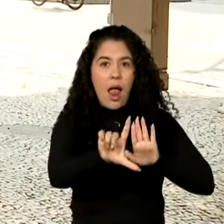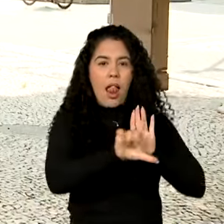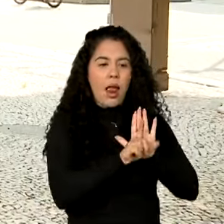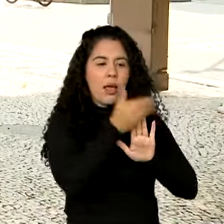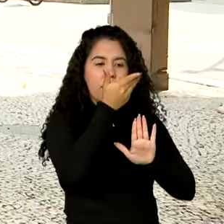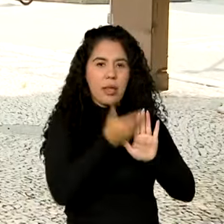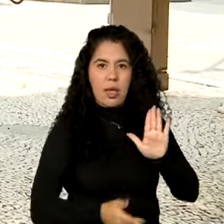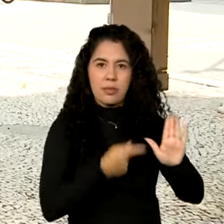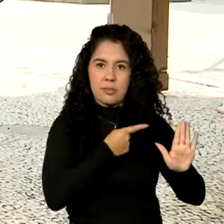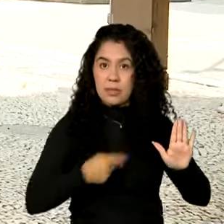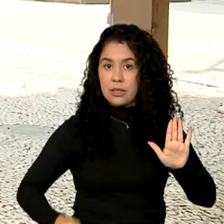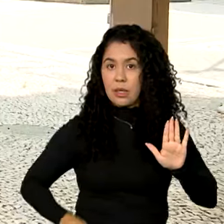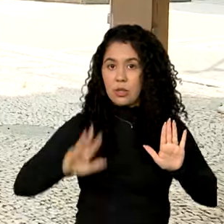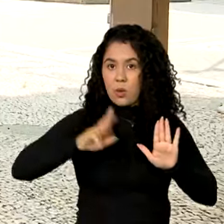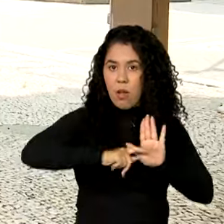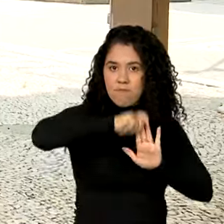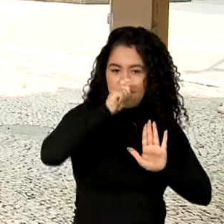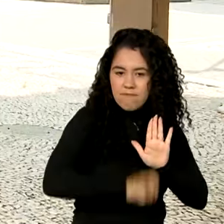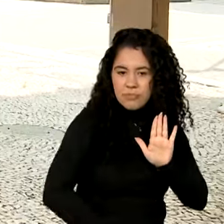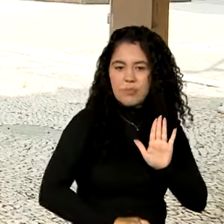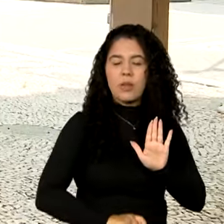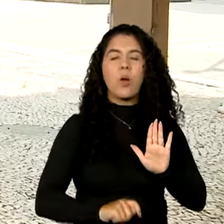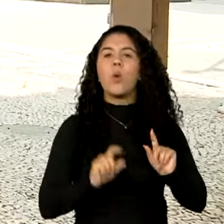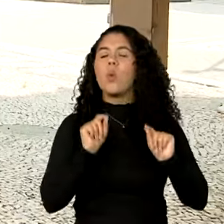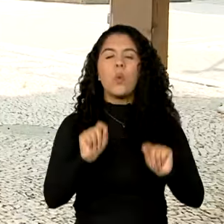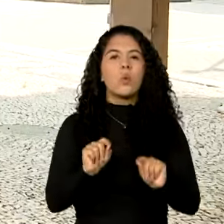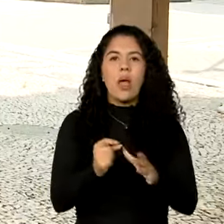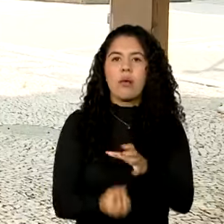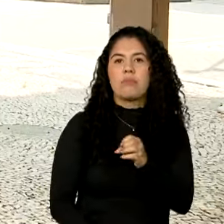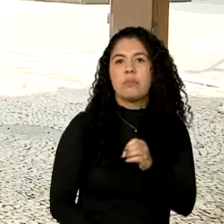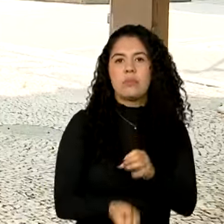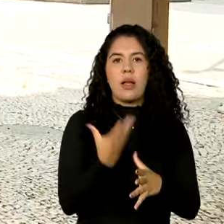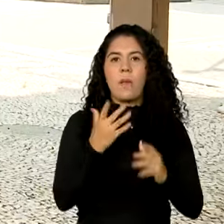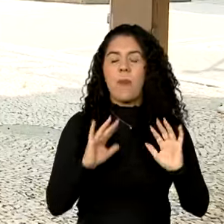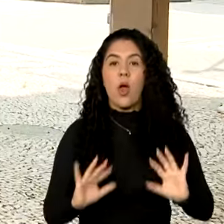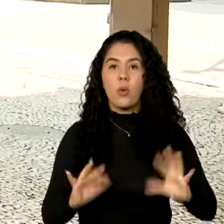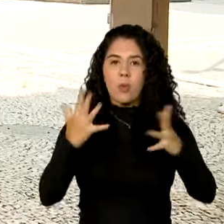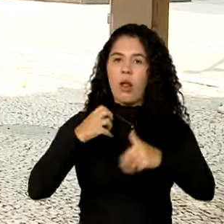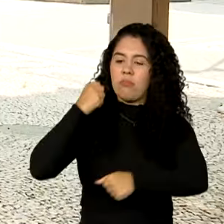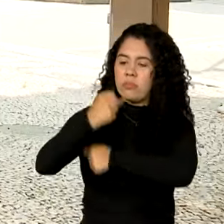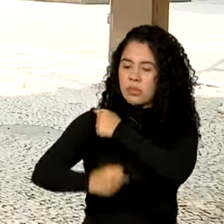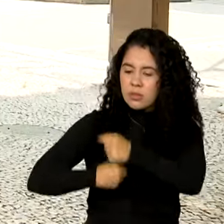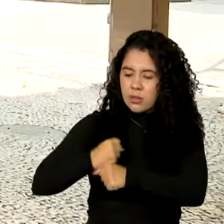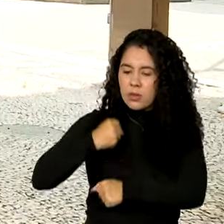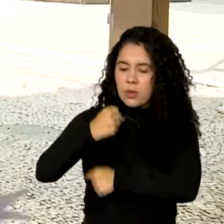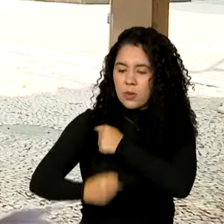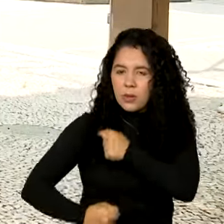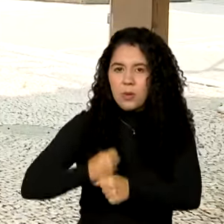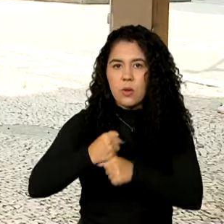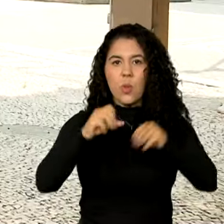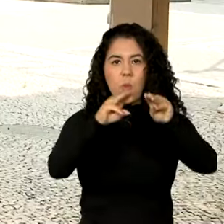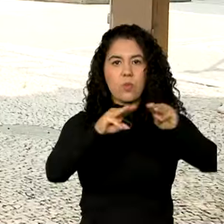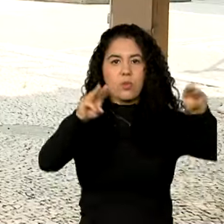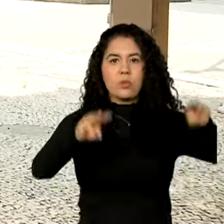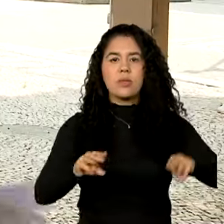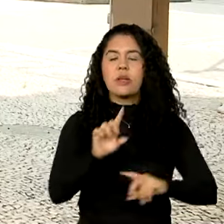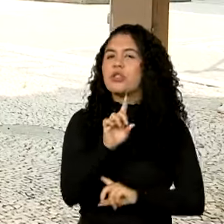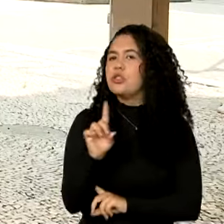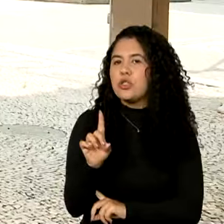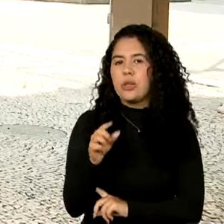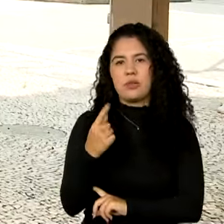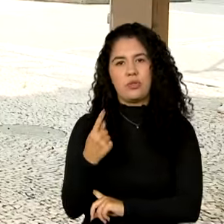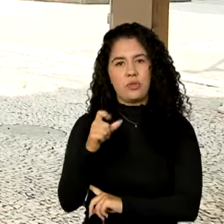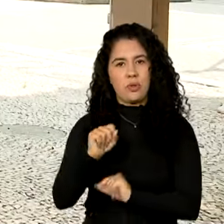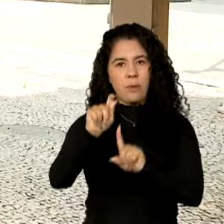sancionada pelo presidente Lula, estabelece a comemoração anual do museu no dia 18 de maio. Essa